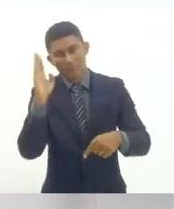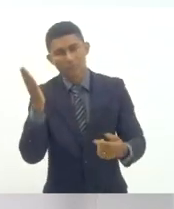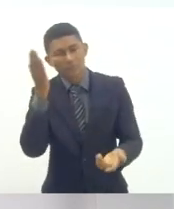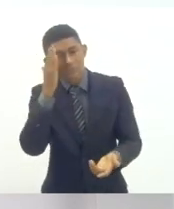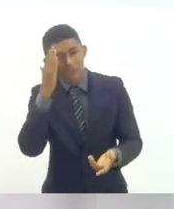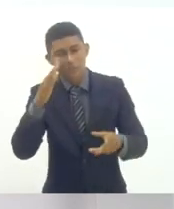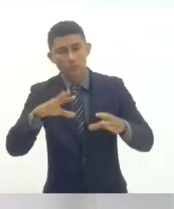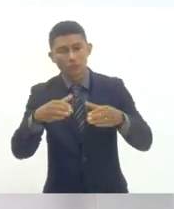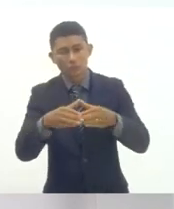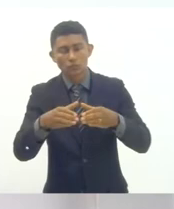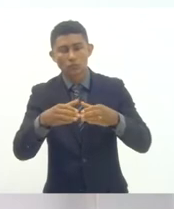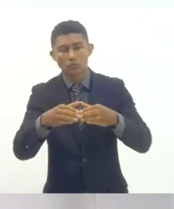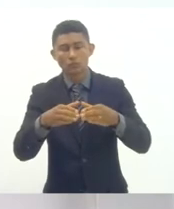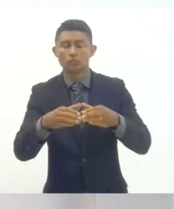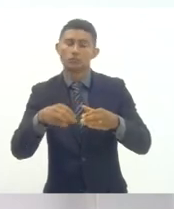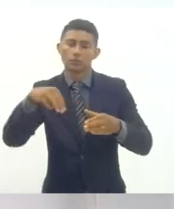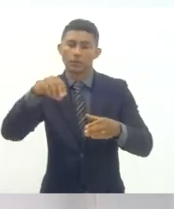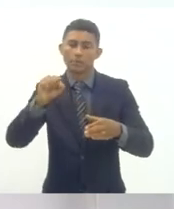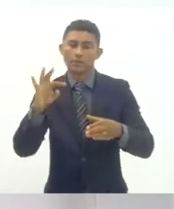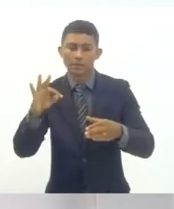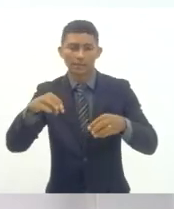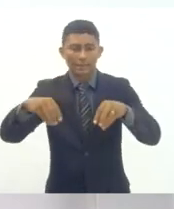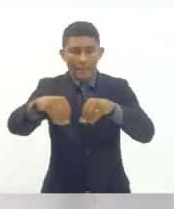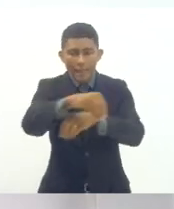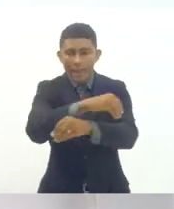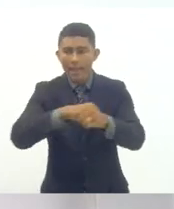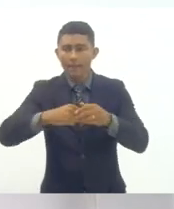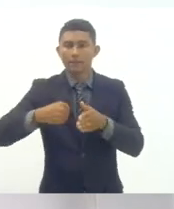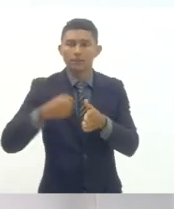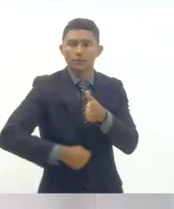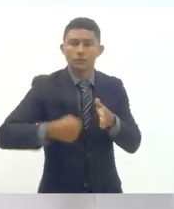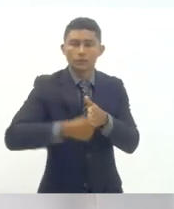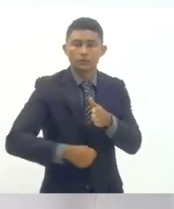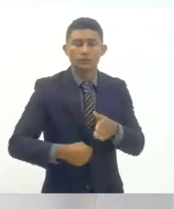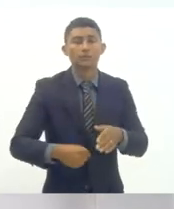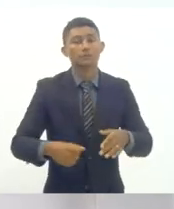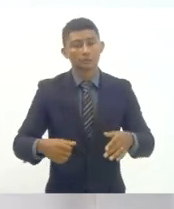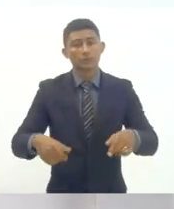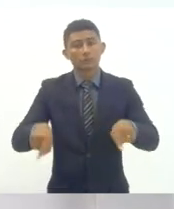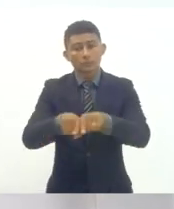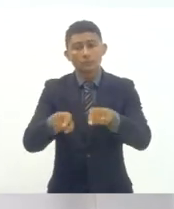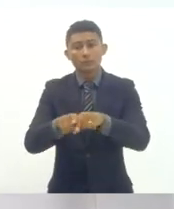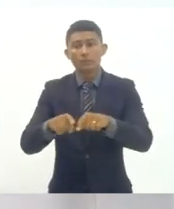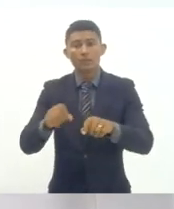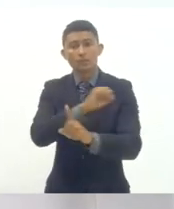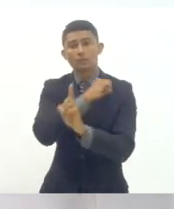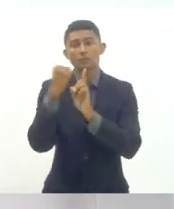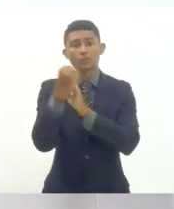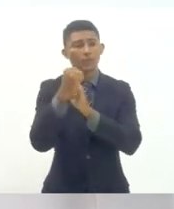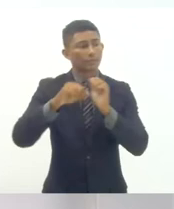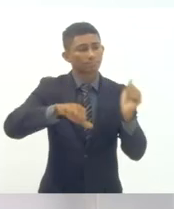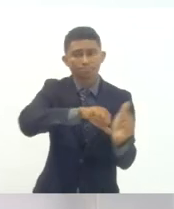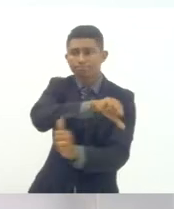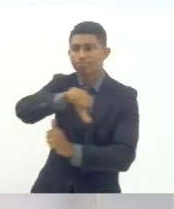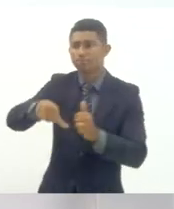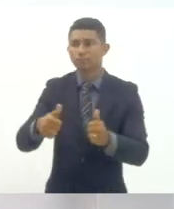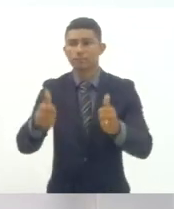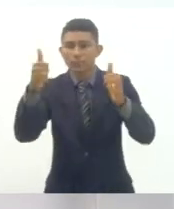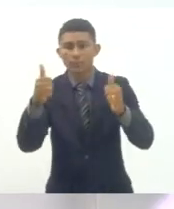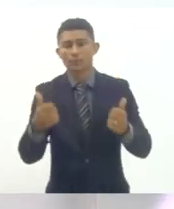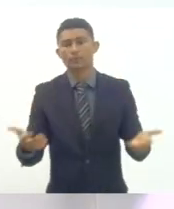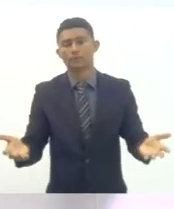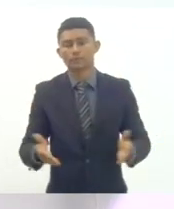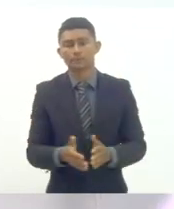luta pela terra mas que luta também pela reforma agrária popular e a transformação da sociedade eu